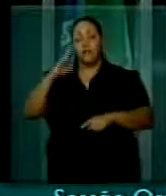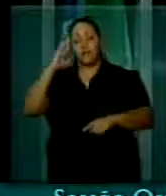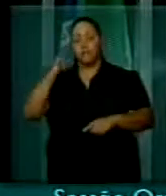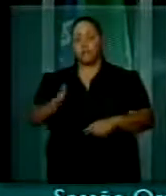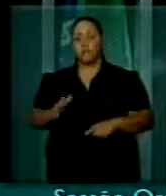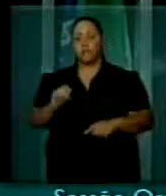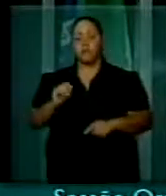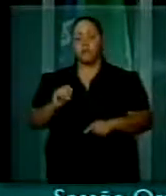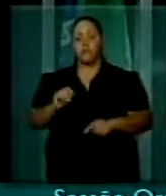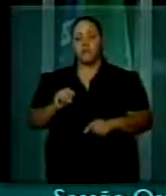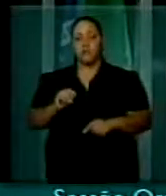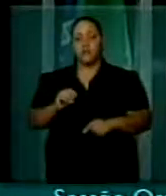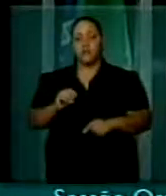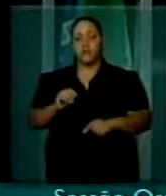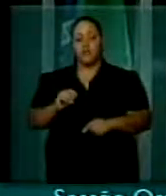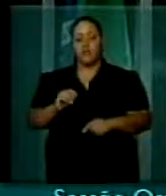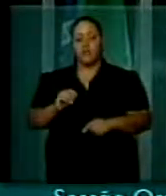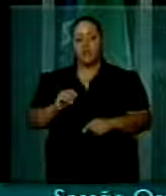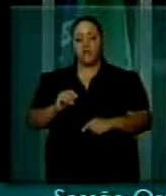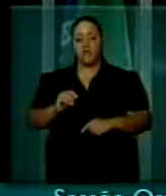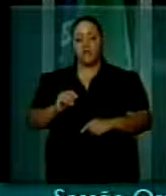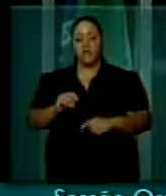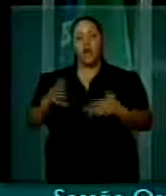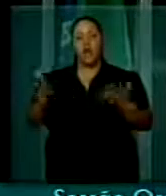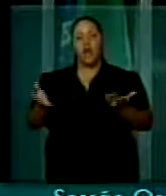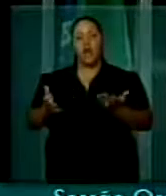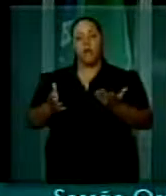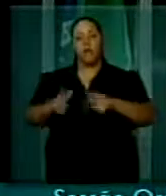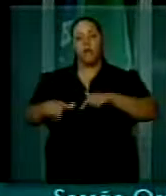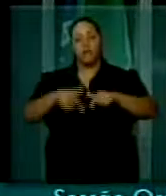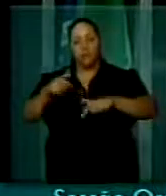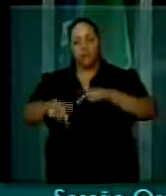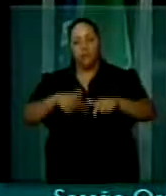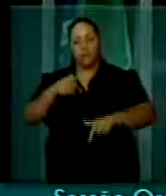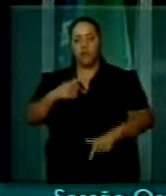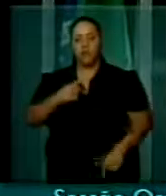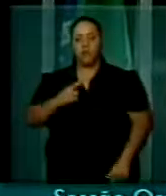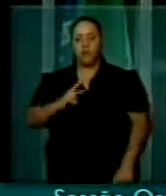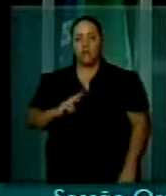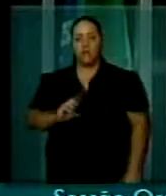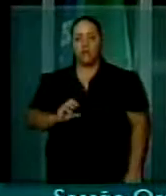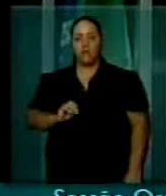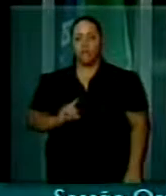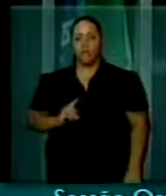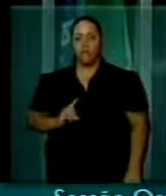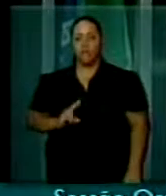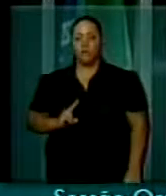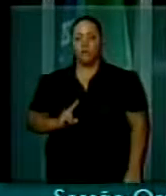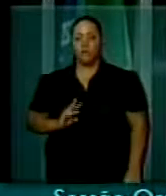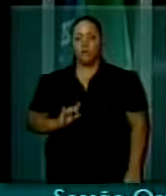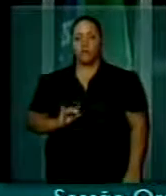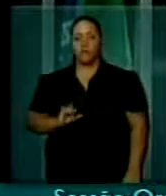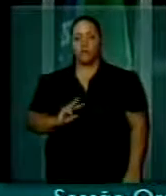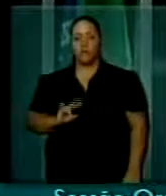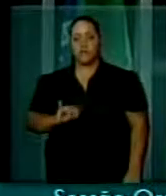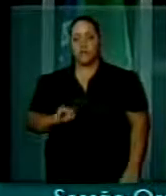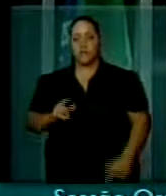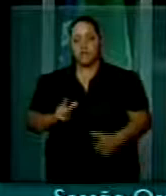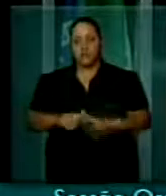Aumentou o nível de produtividade no Brasil nos últimos anos, enormemente,